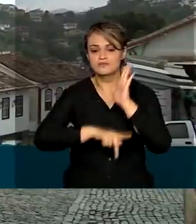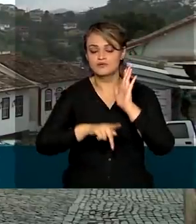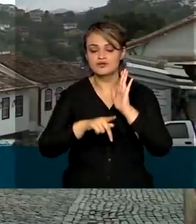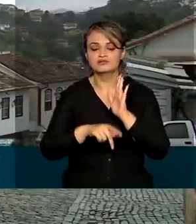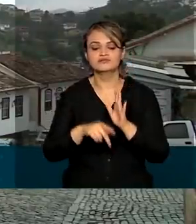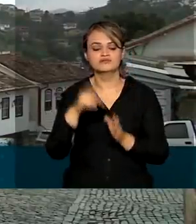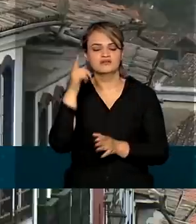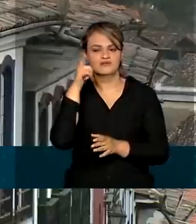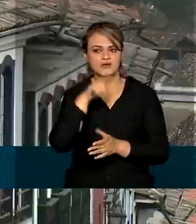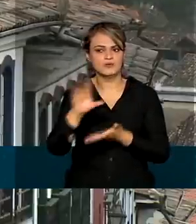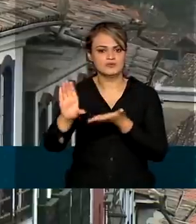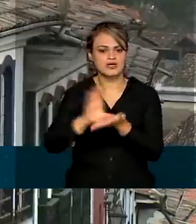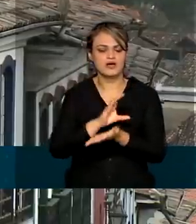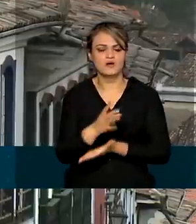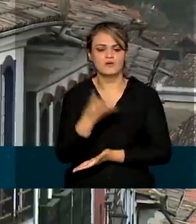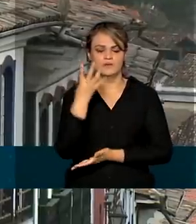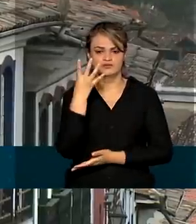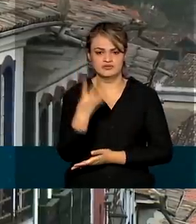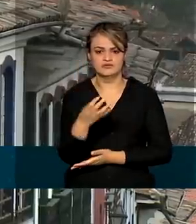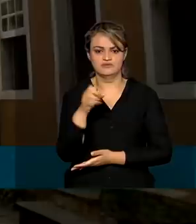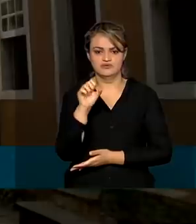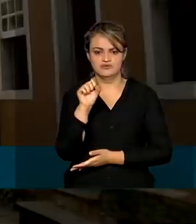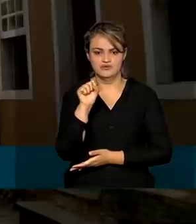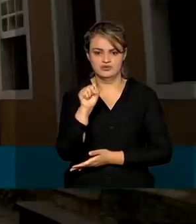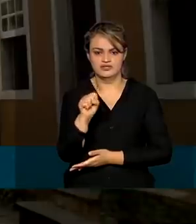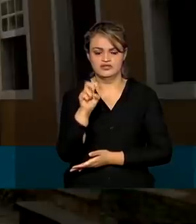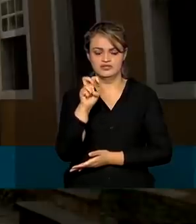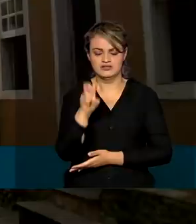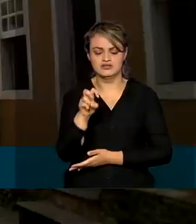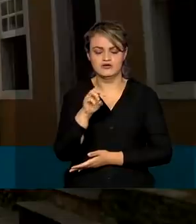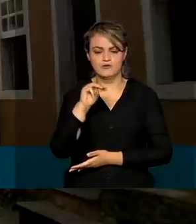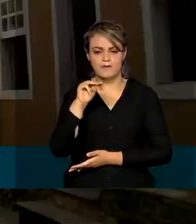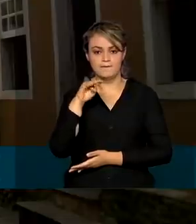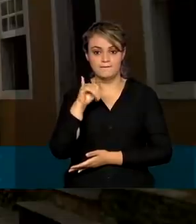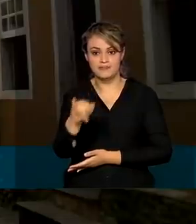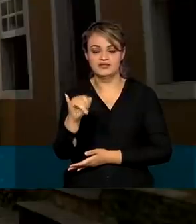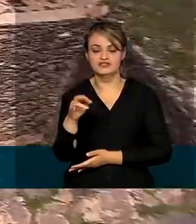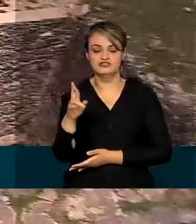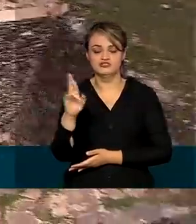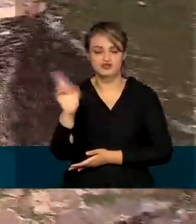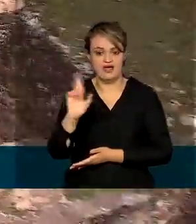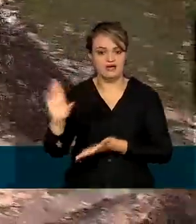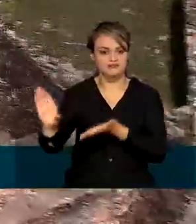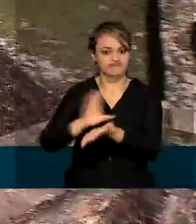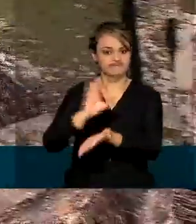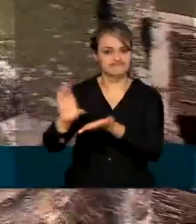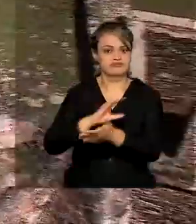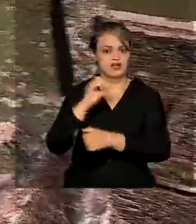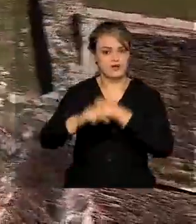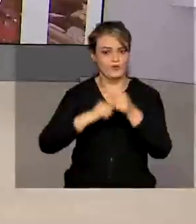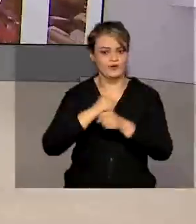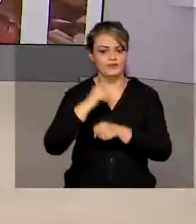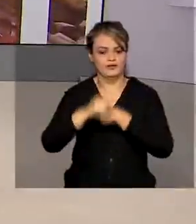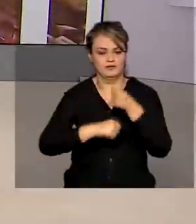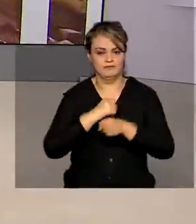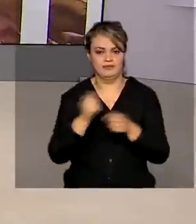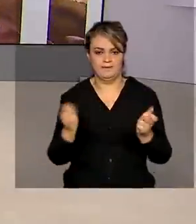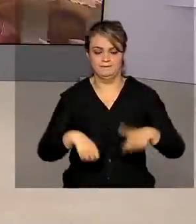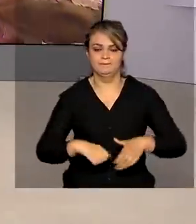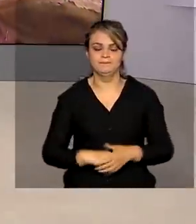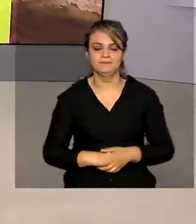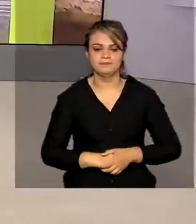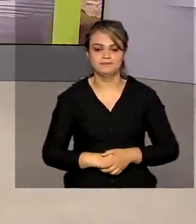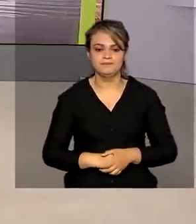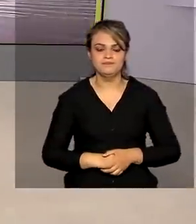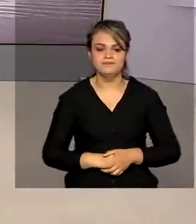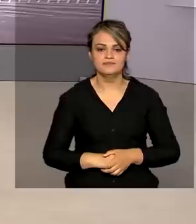cerca de R$ 485 bilhões em investimentos nos próximos anos. E para